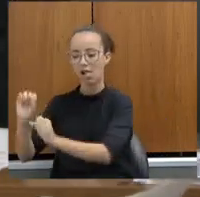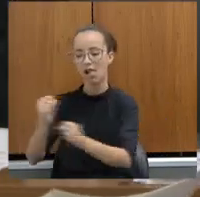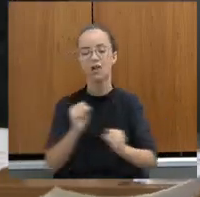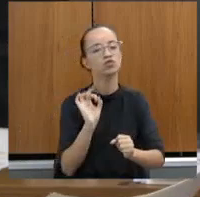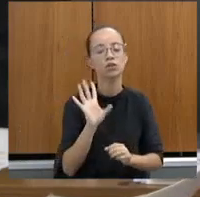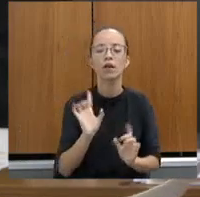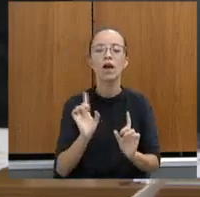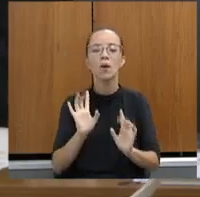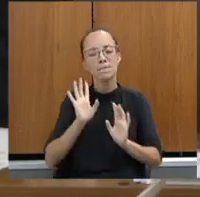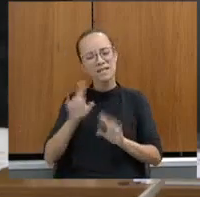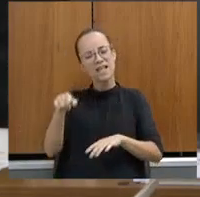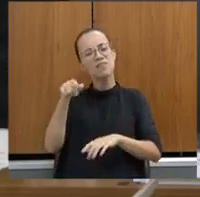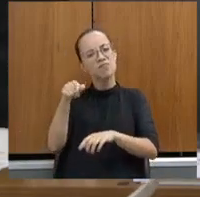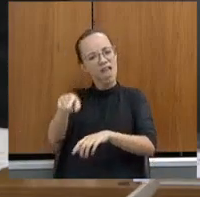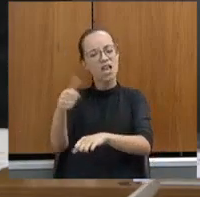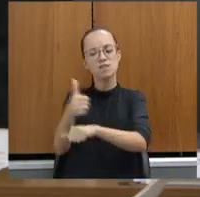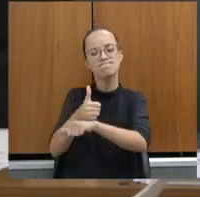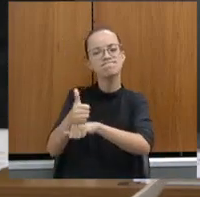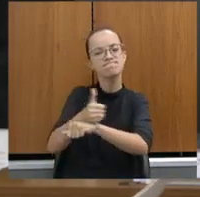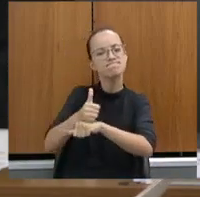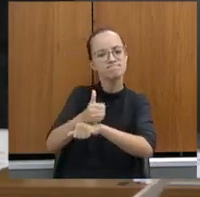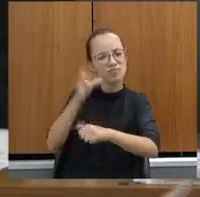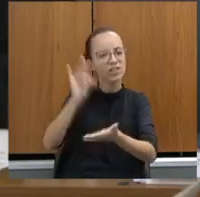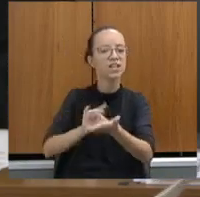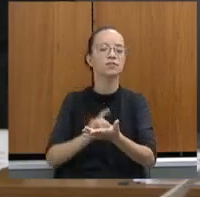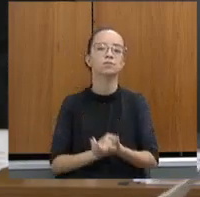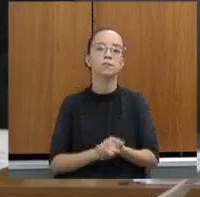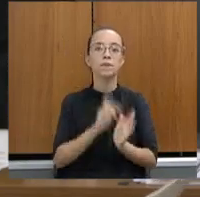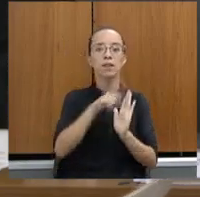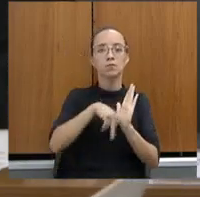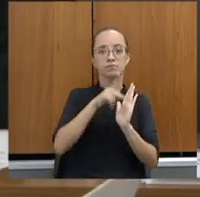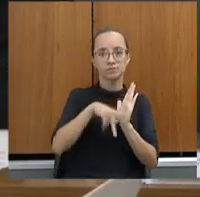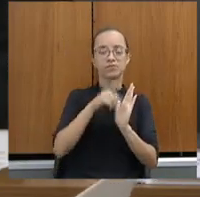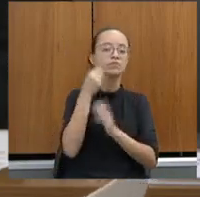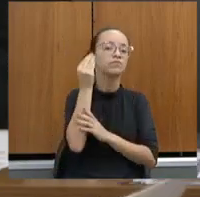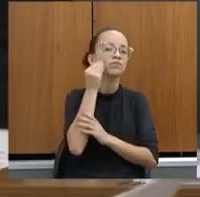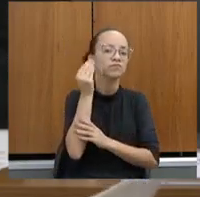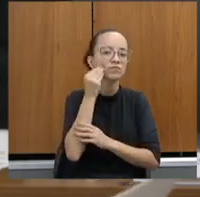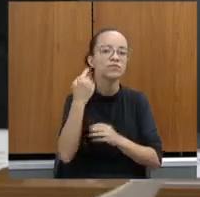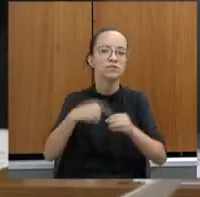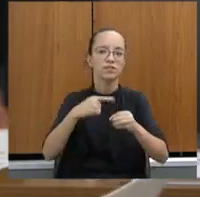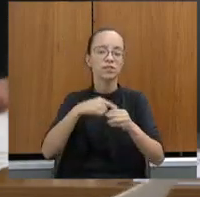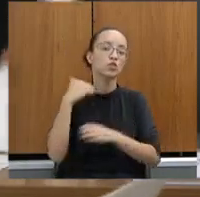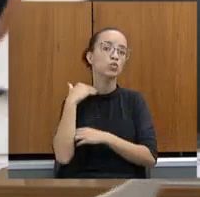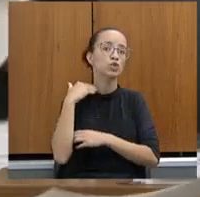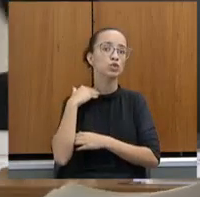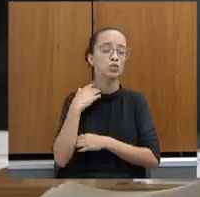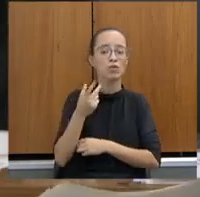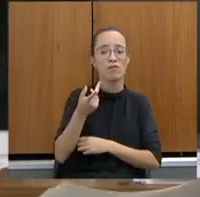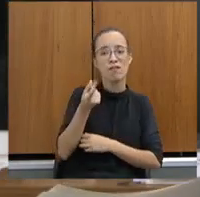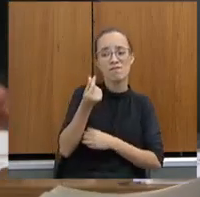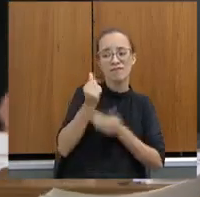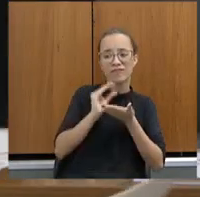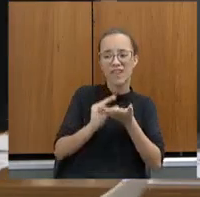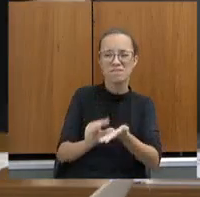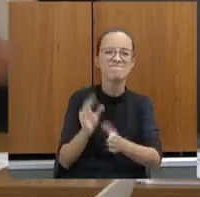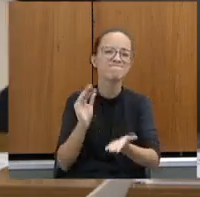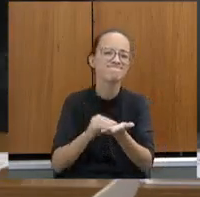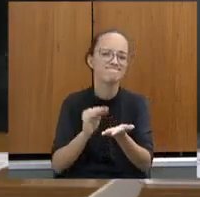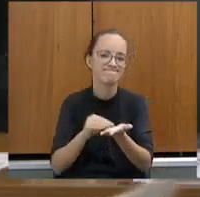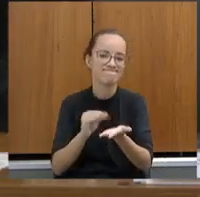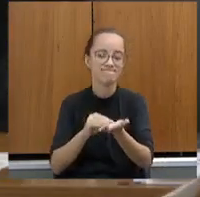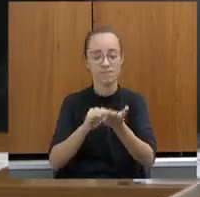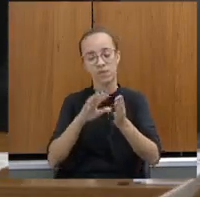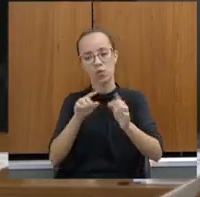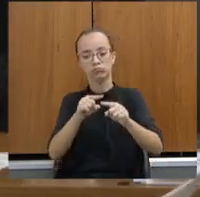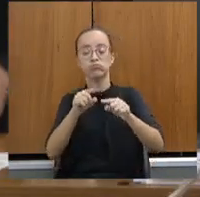é ele se profissionalizar. E nós começamos com um projeto piloto em Juiz de Fora. Como nós não tínhamos verma suficiente para fazer uma cozinha industrial, nós